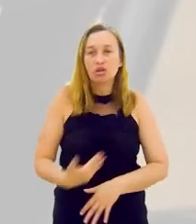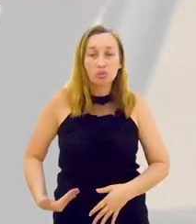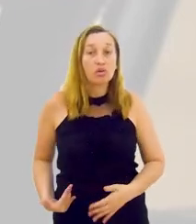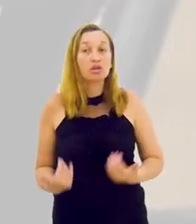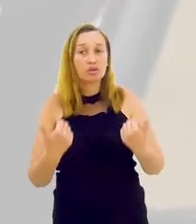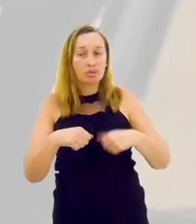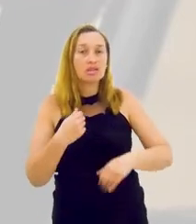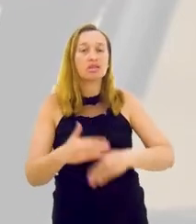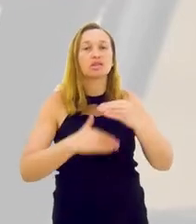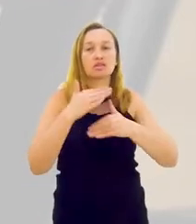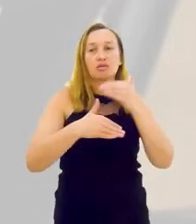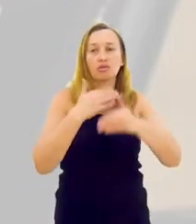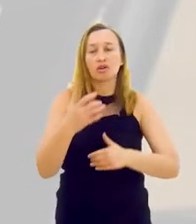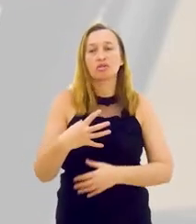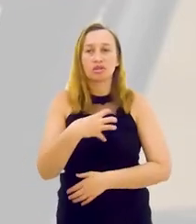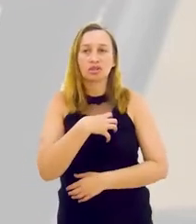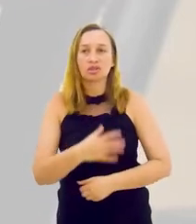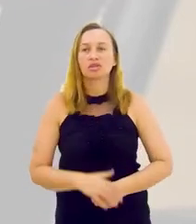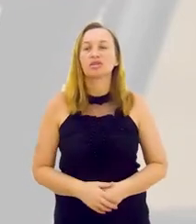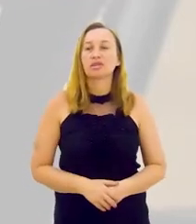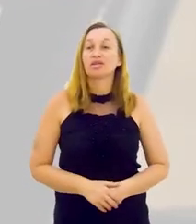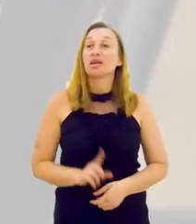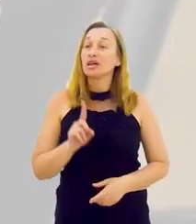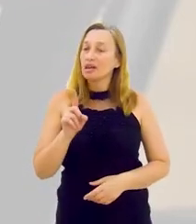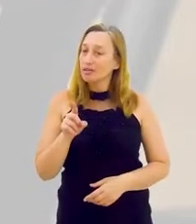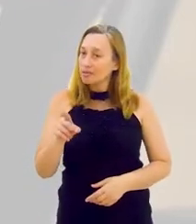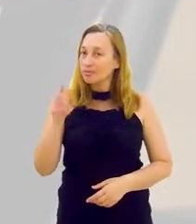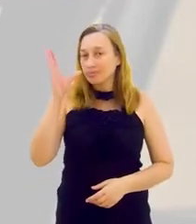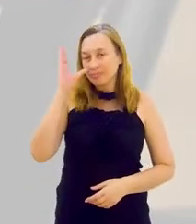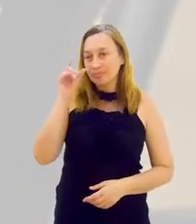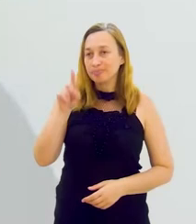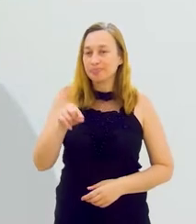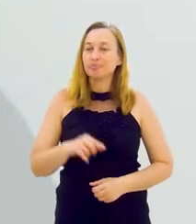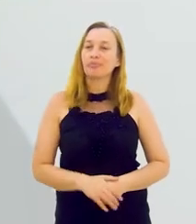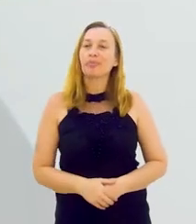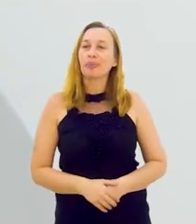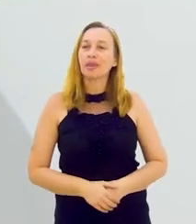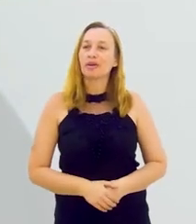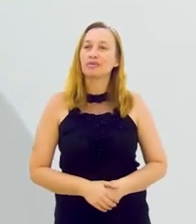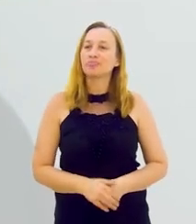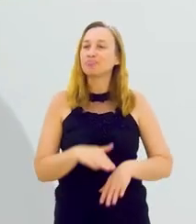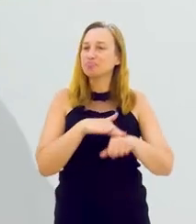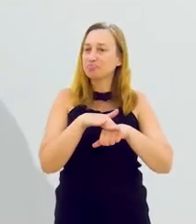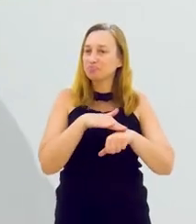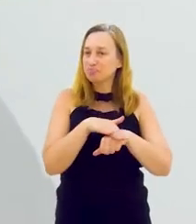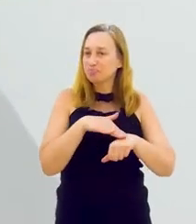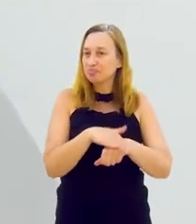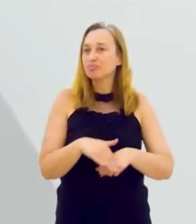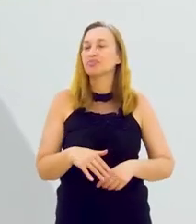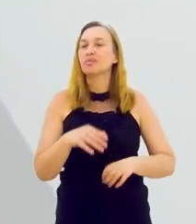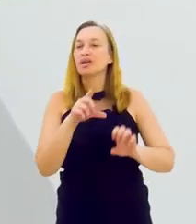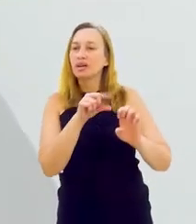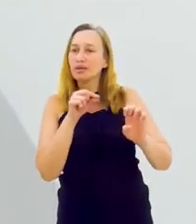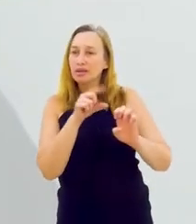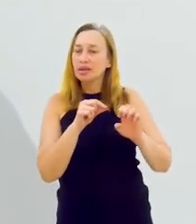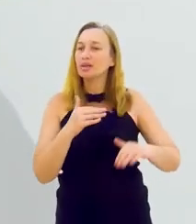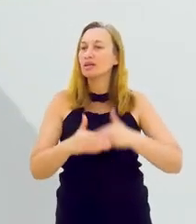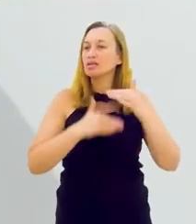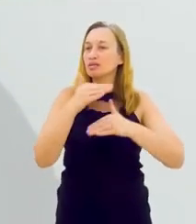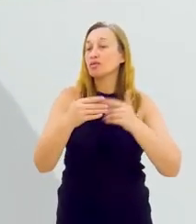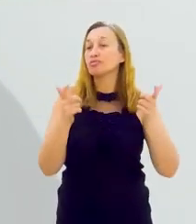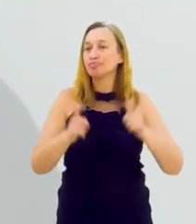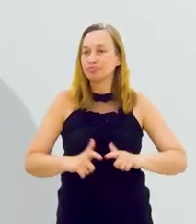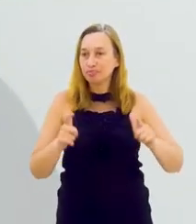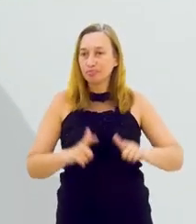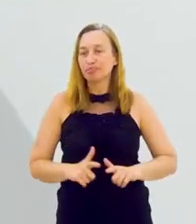estratégia até de política pública que deve ser desenvolvida nesse sentido. E aí tem um ponto muito interessante, nessa conversa